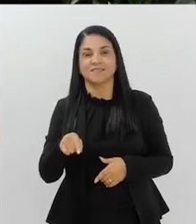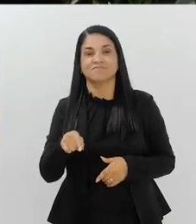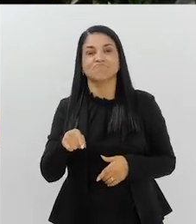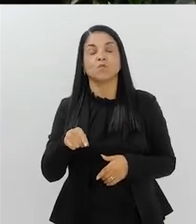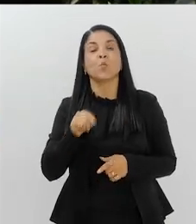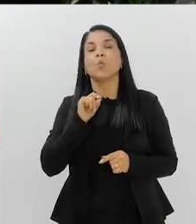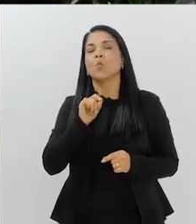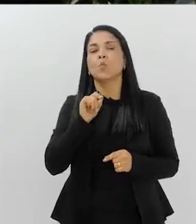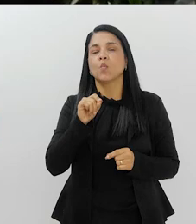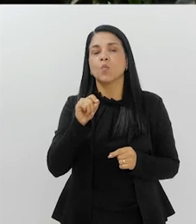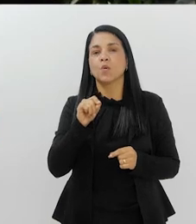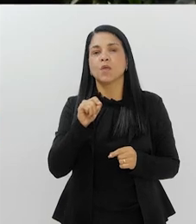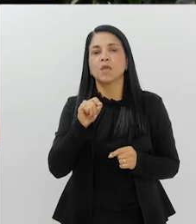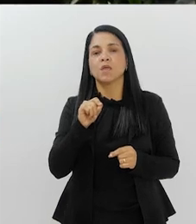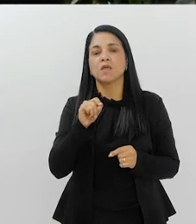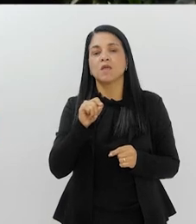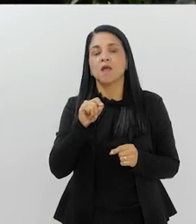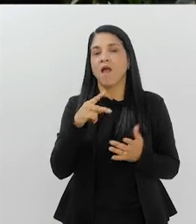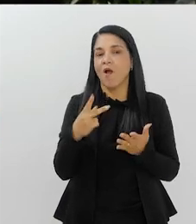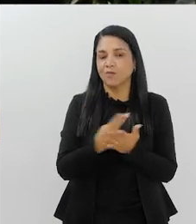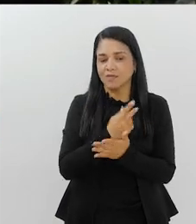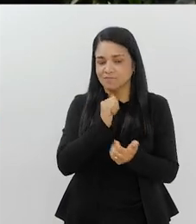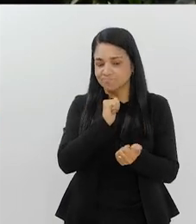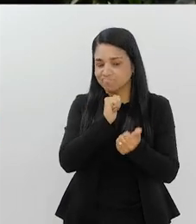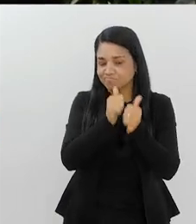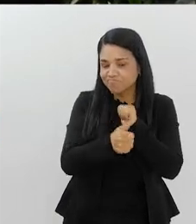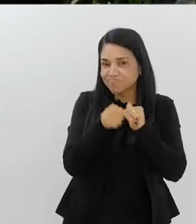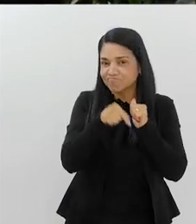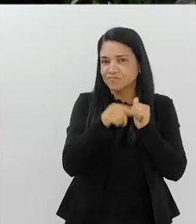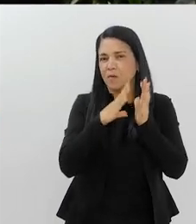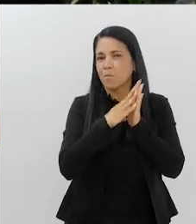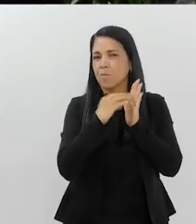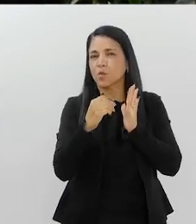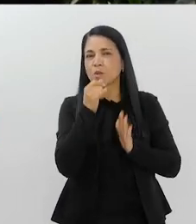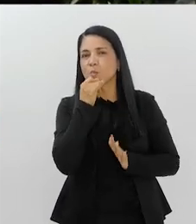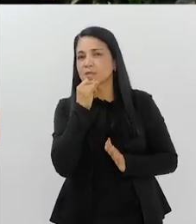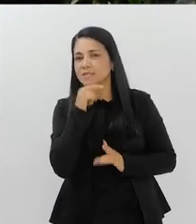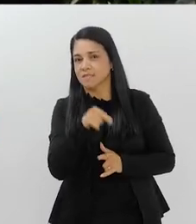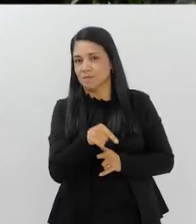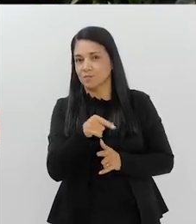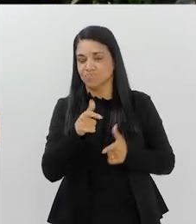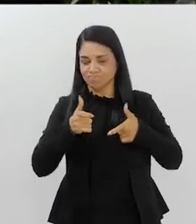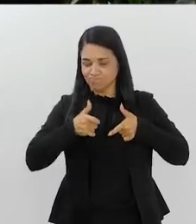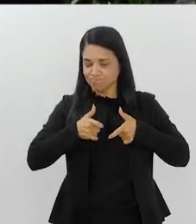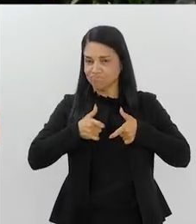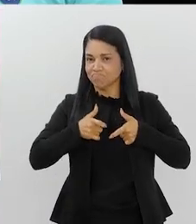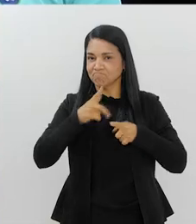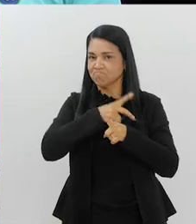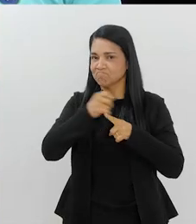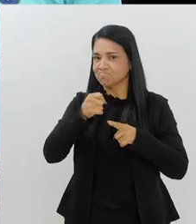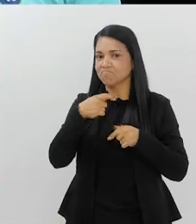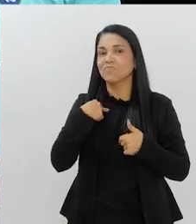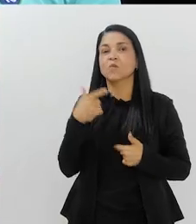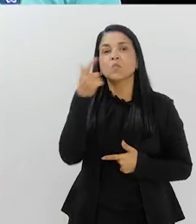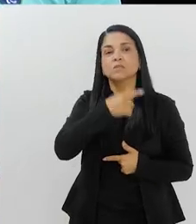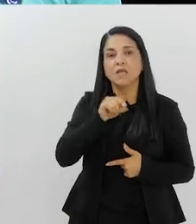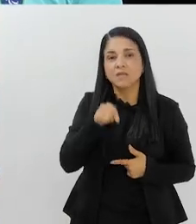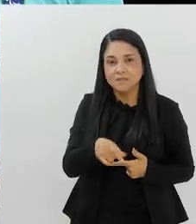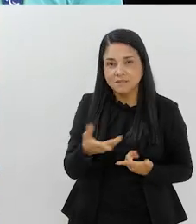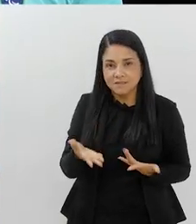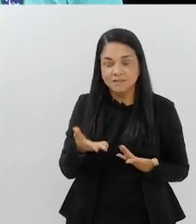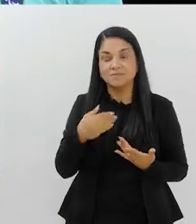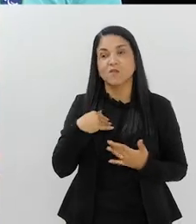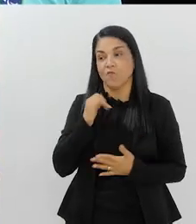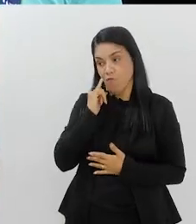mais uma vez, os atletas paralímpicos darem exemplo e conquistarem mais medalhas? Eu vou lhe